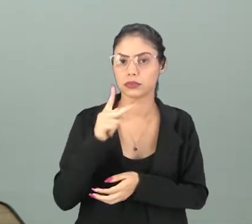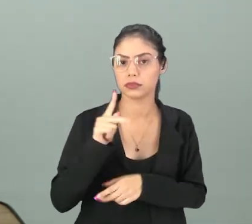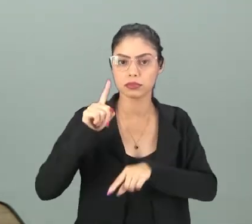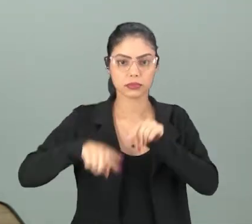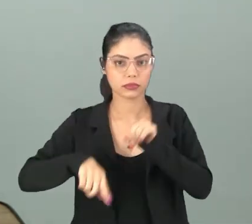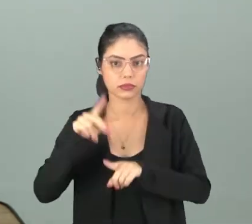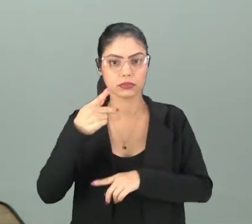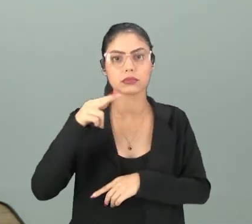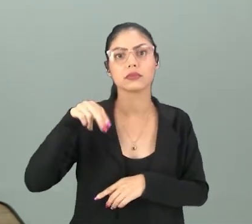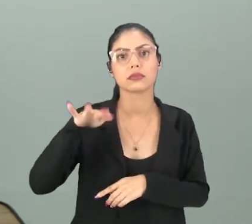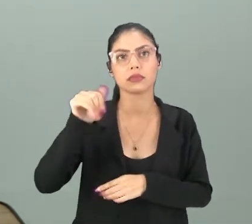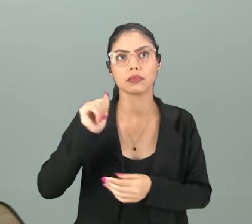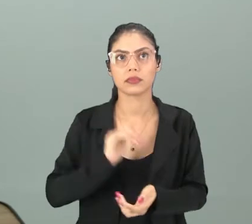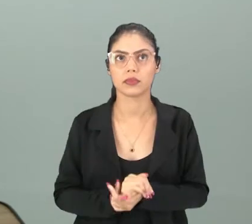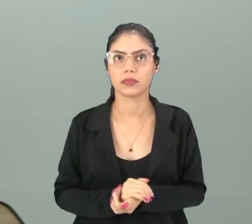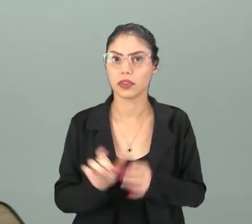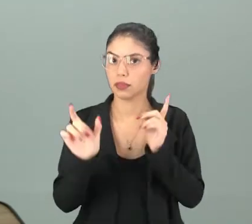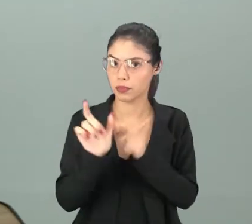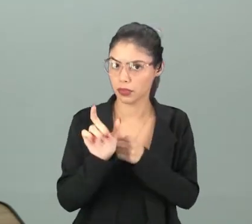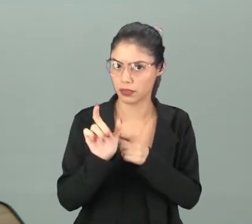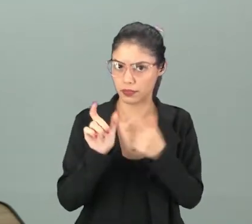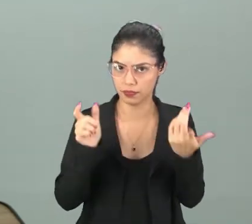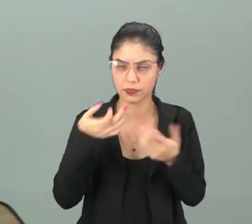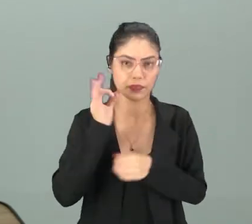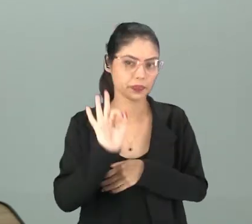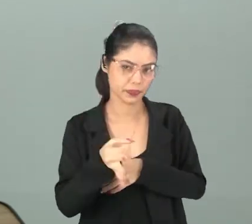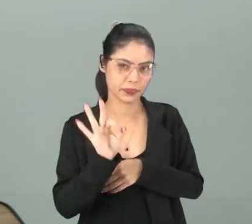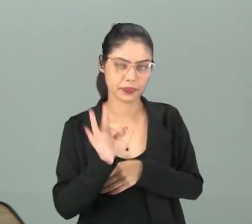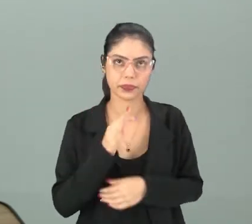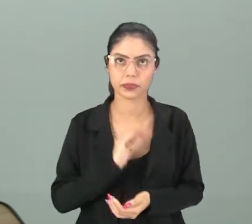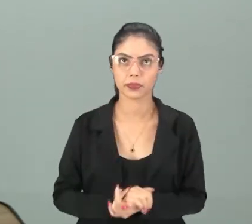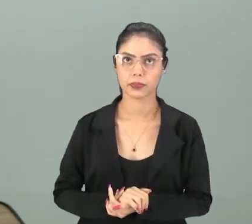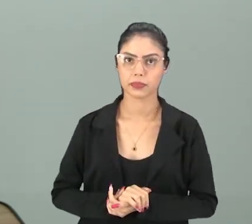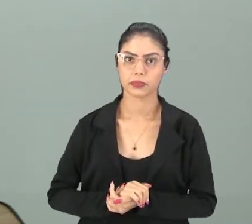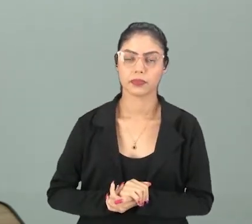matéria-prima é as palavras Certinho?